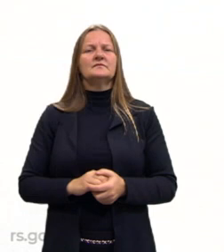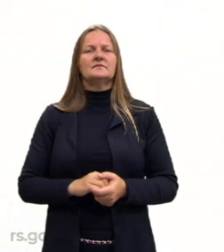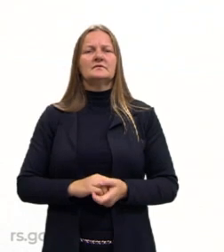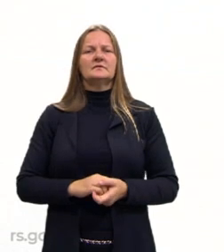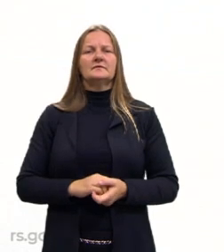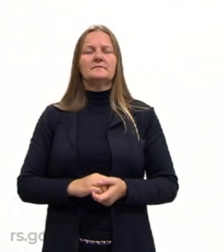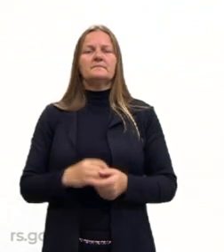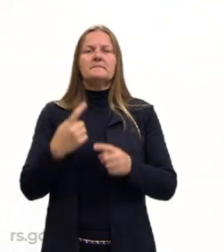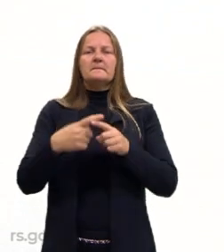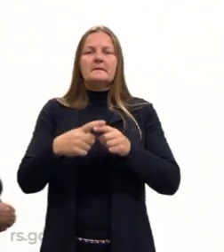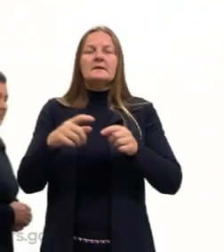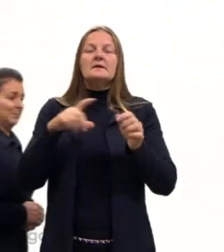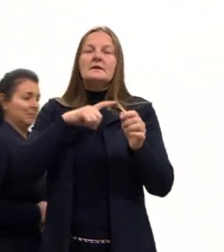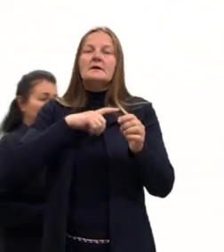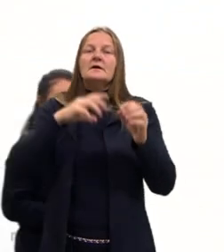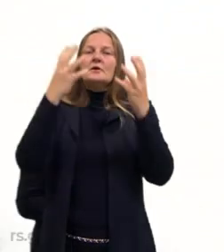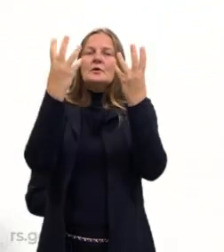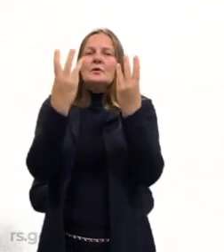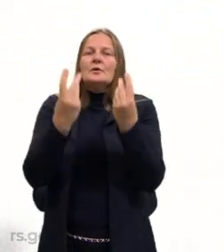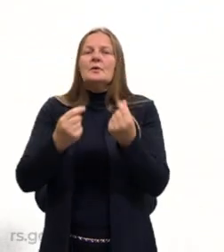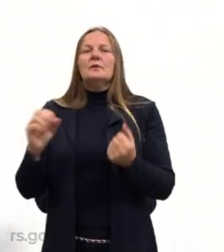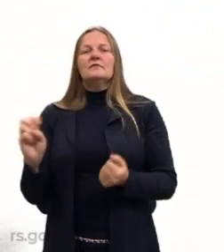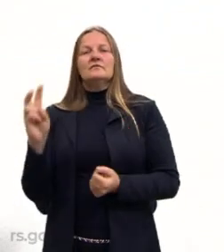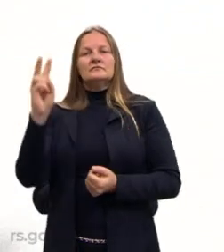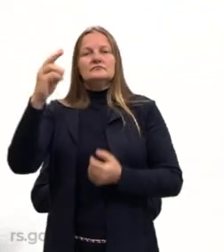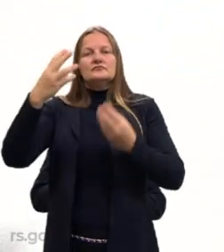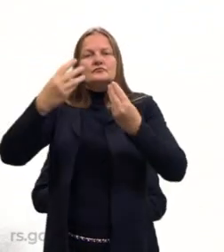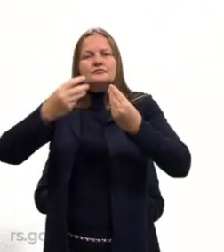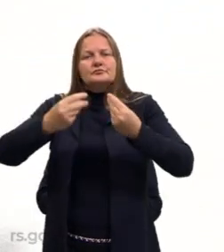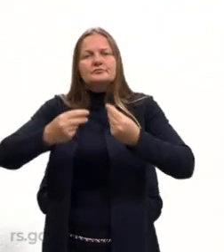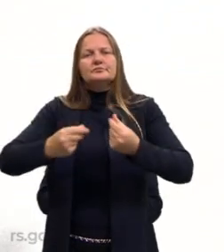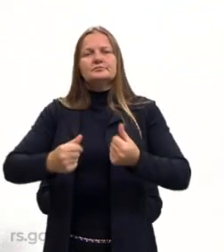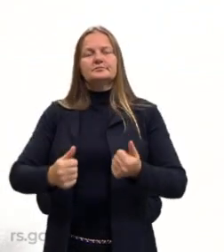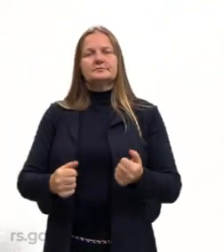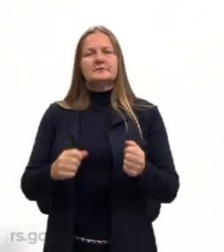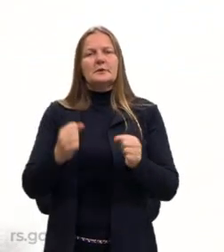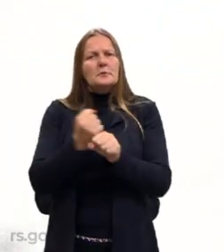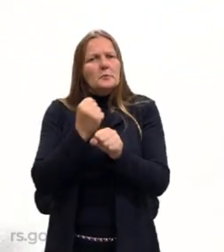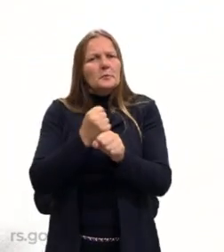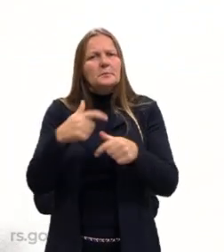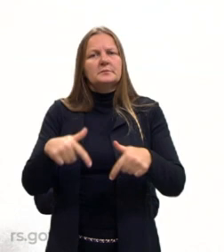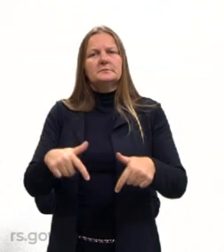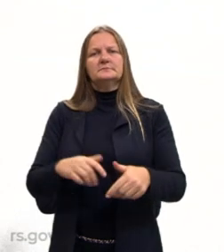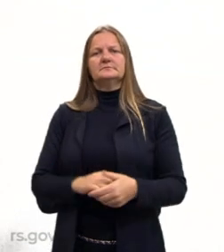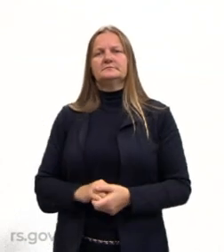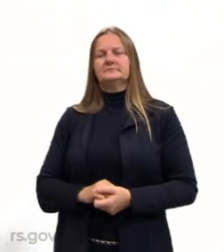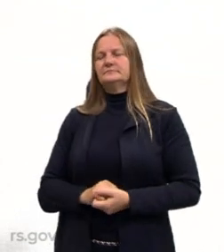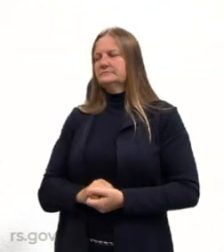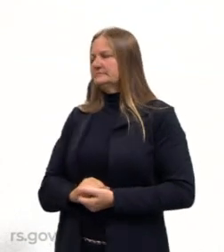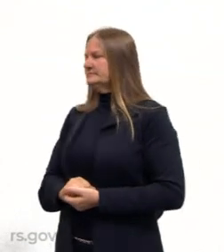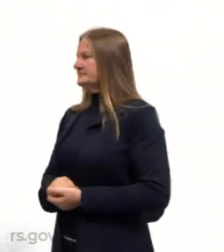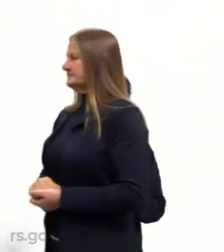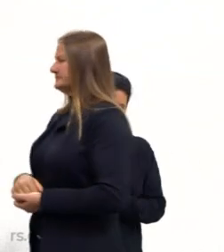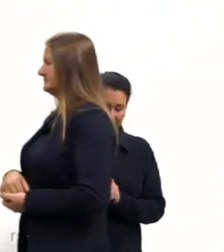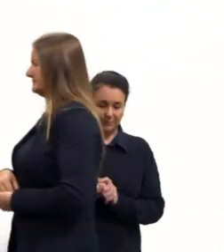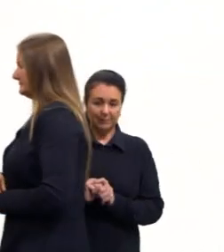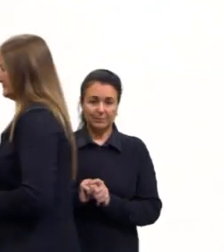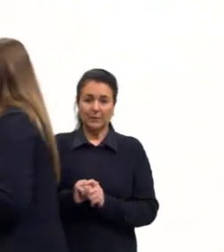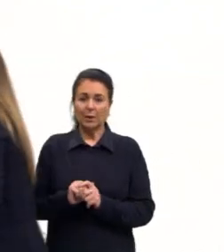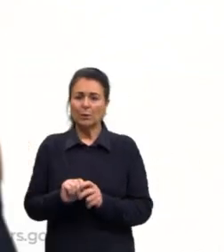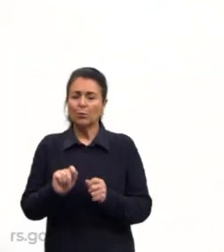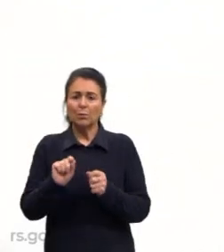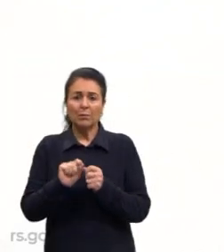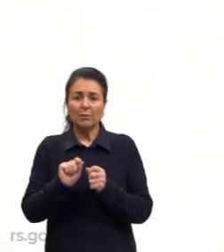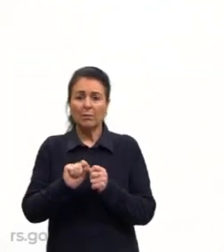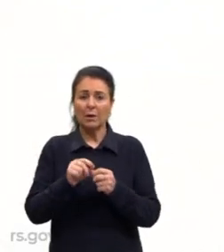Desculpa, superespecífica, e aí tu tem uma desvalorização dessa mão de obra também, tá? Então, agora, acaba se sujeitando aí